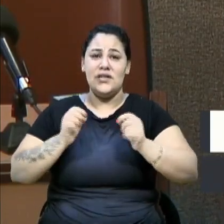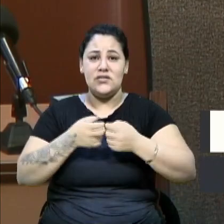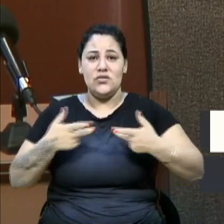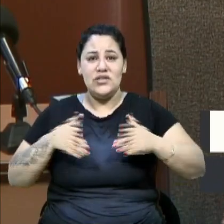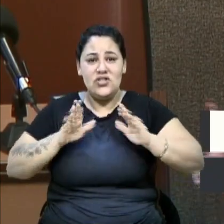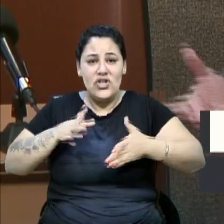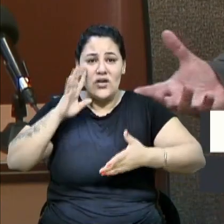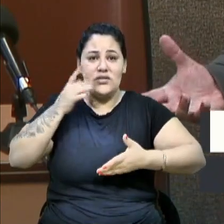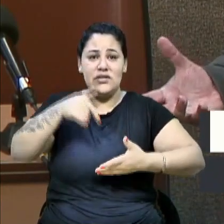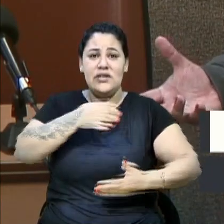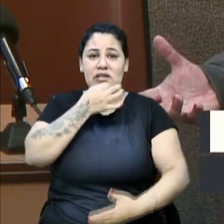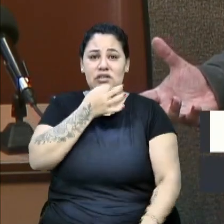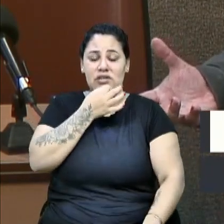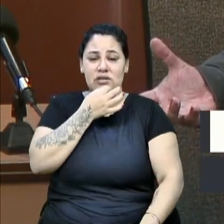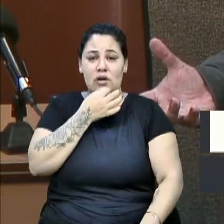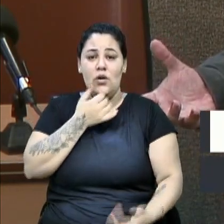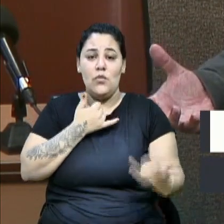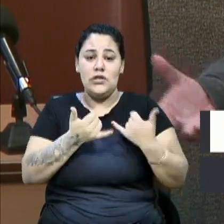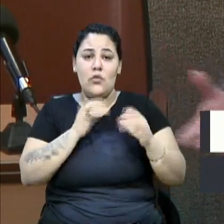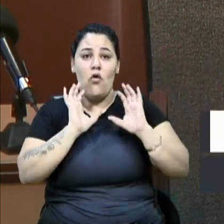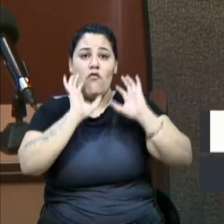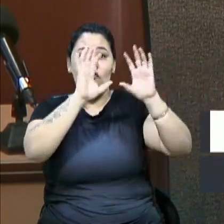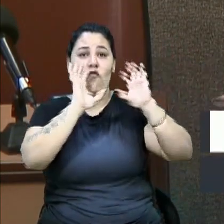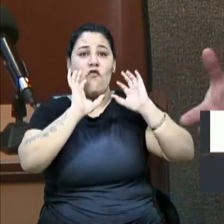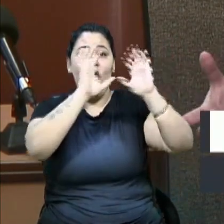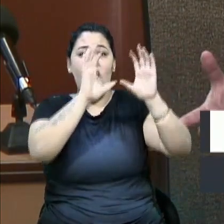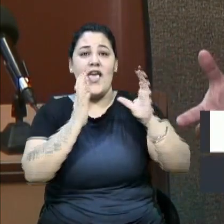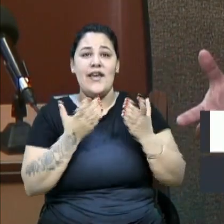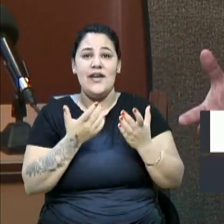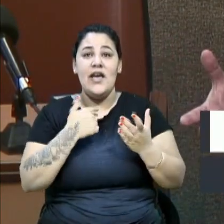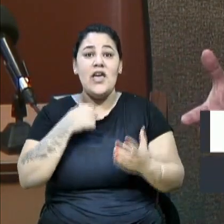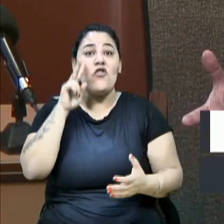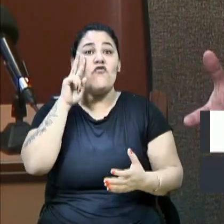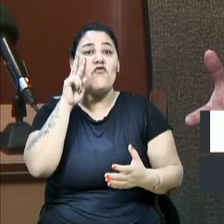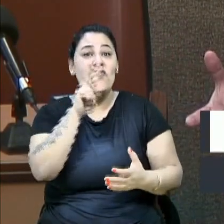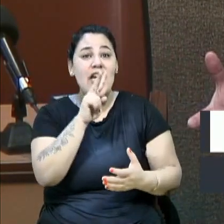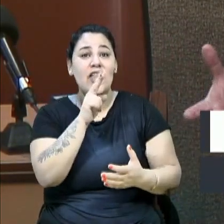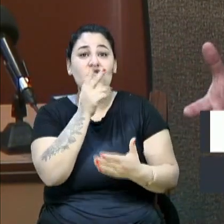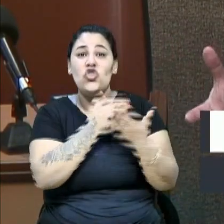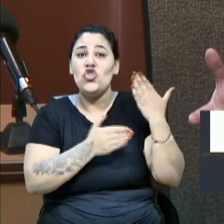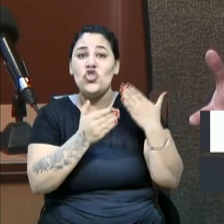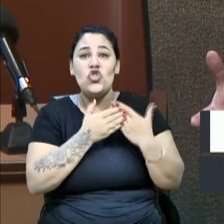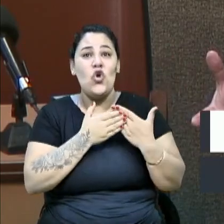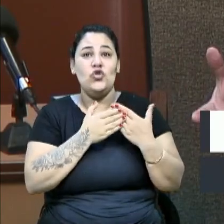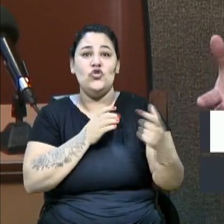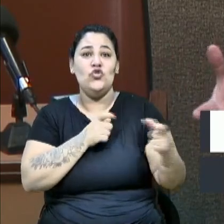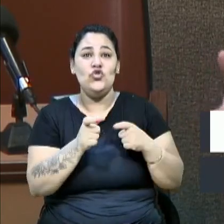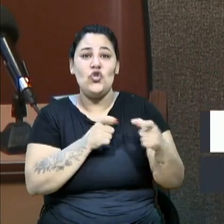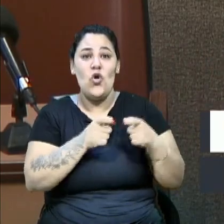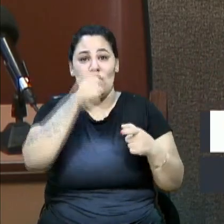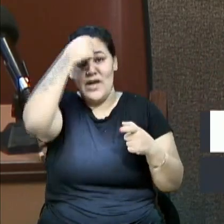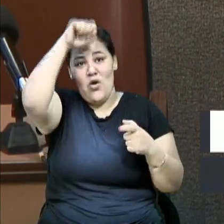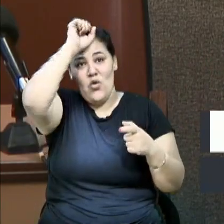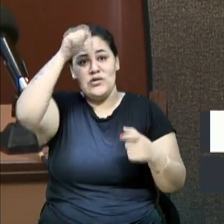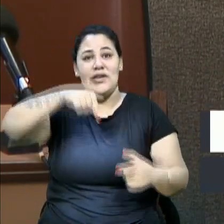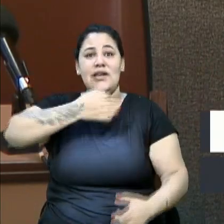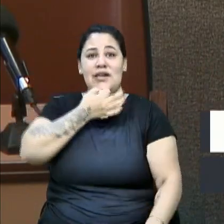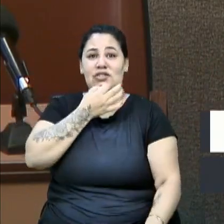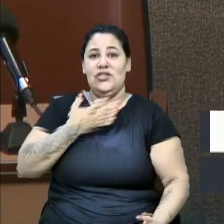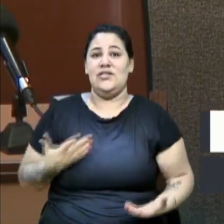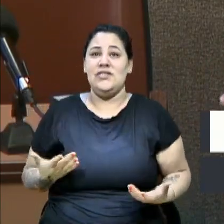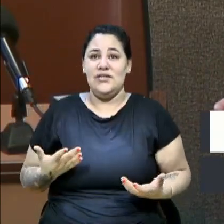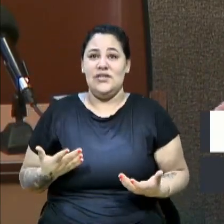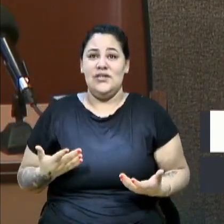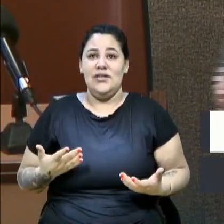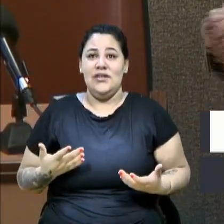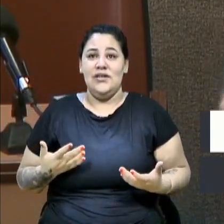em Caxias do Sul, por exemplo, o vôlei profissional, eu assistia todos os jogos do vôlei profissional aqui, da UCS, em Caxias do Sul, e o ginásio